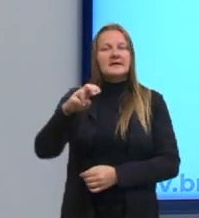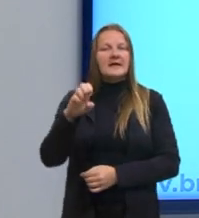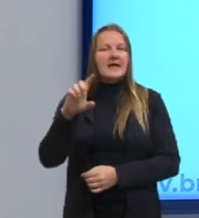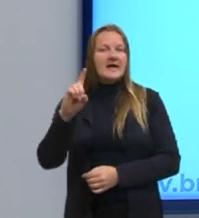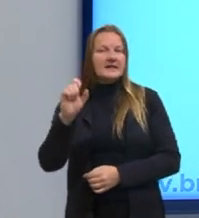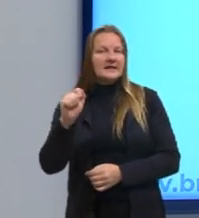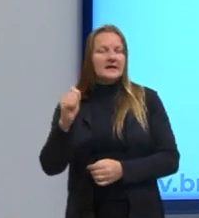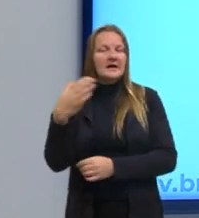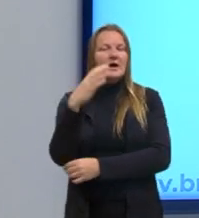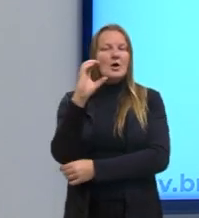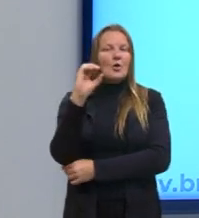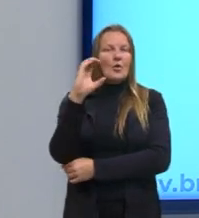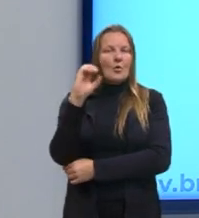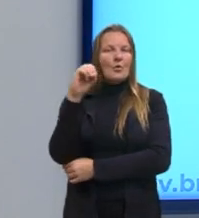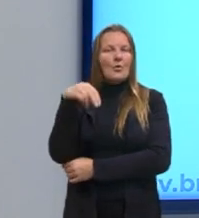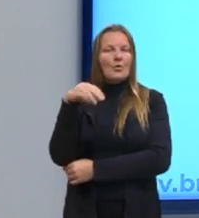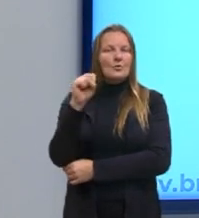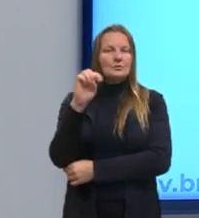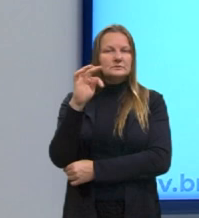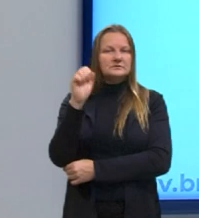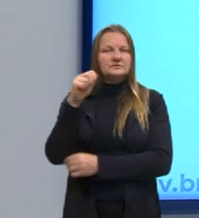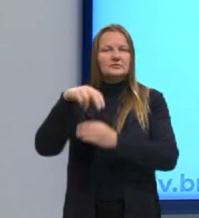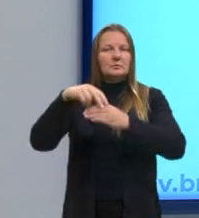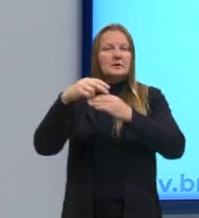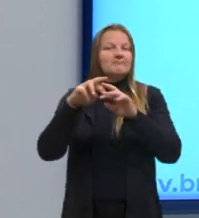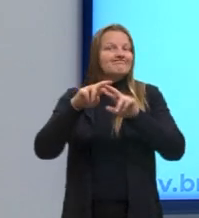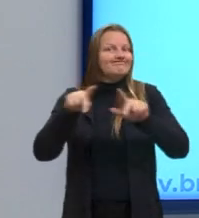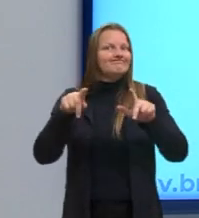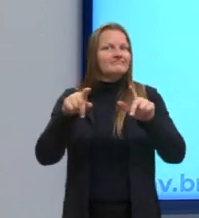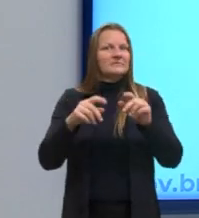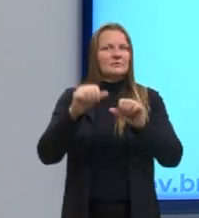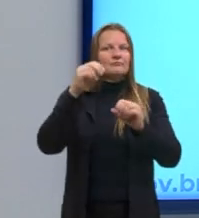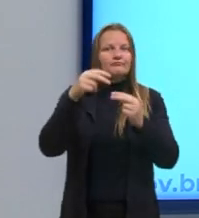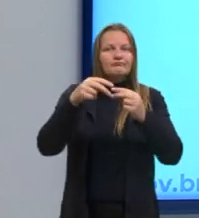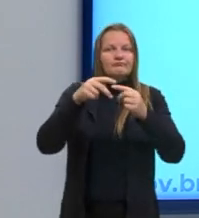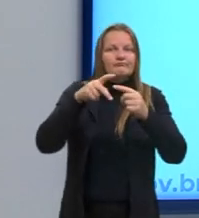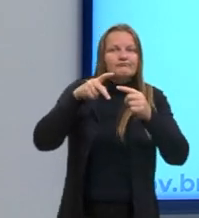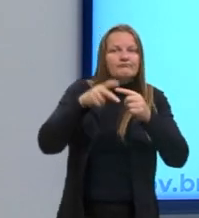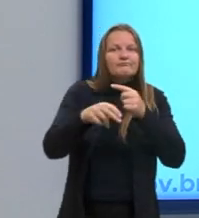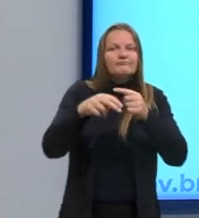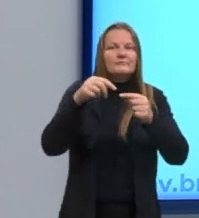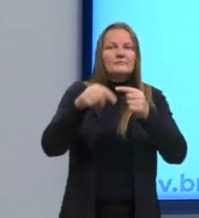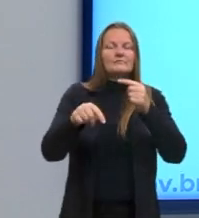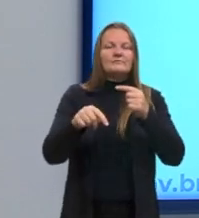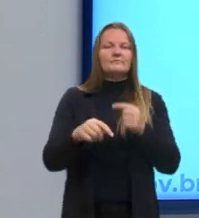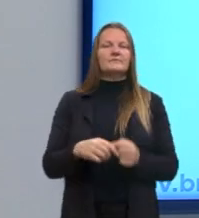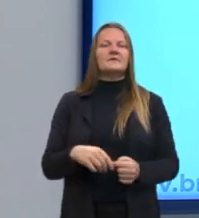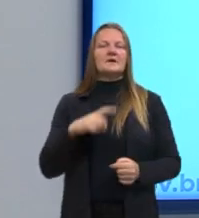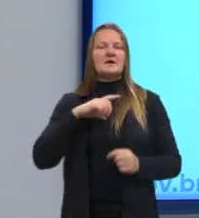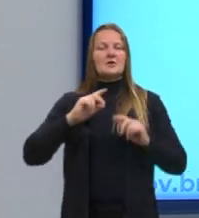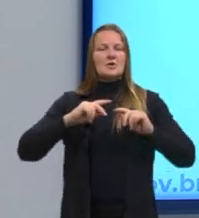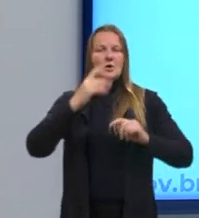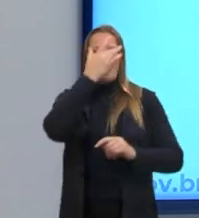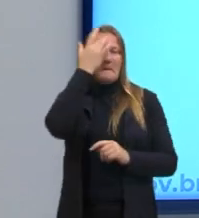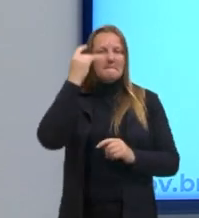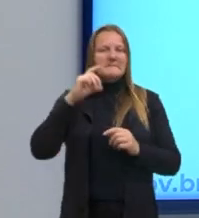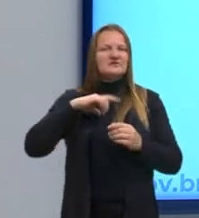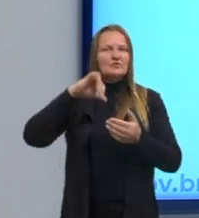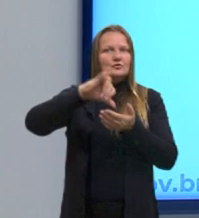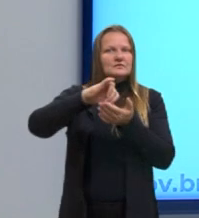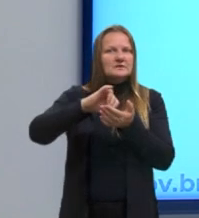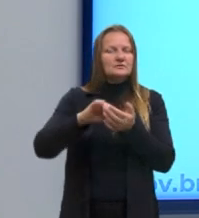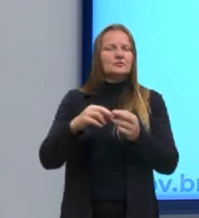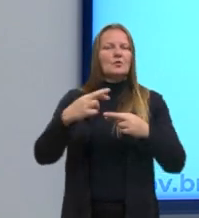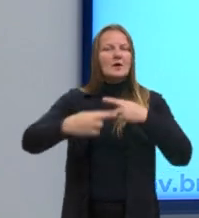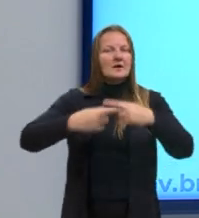modernidade que se caracteriza como o período moderno. O antropocentrismo, o renascimento. E